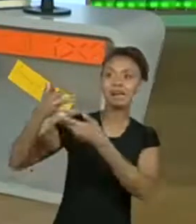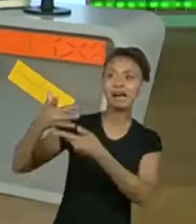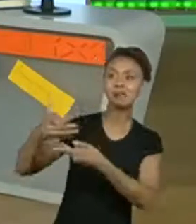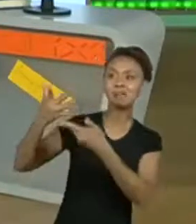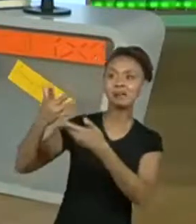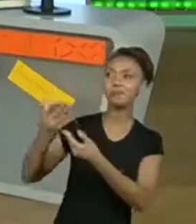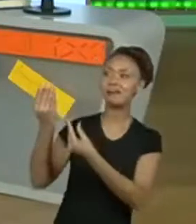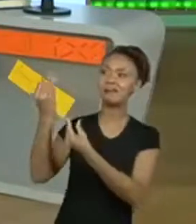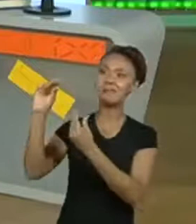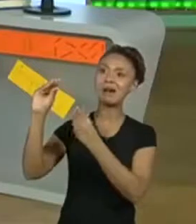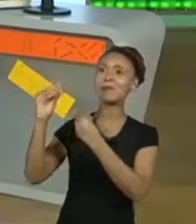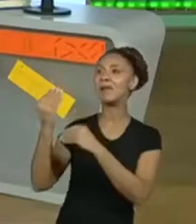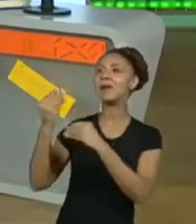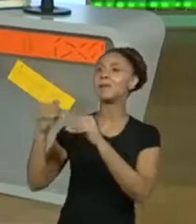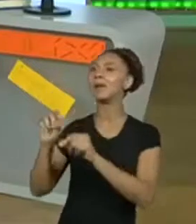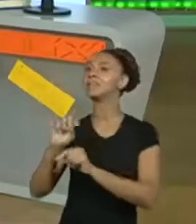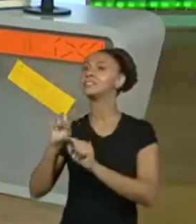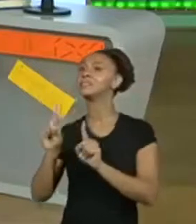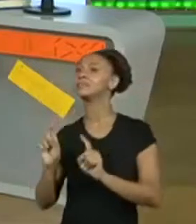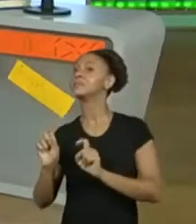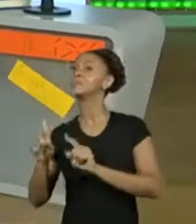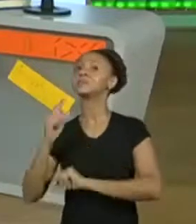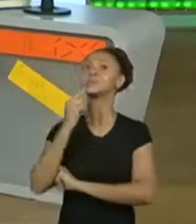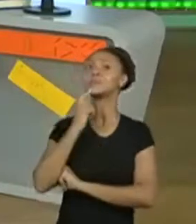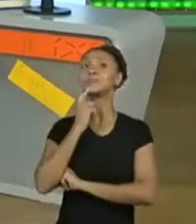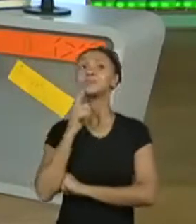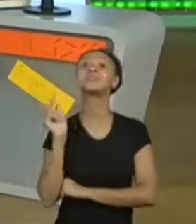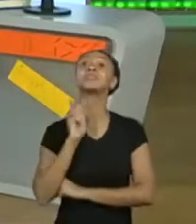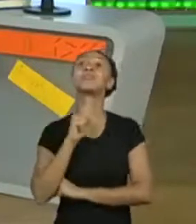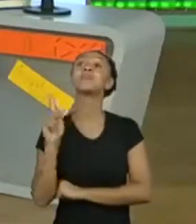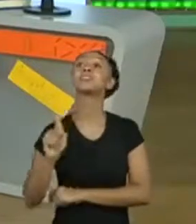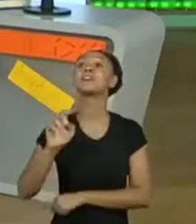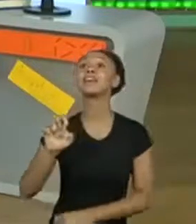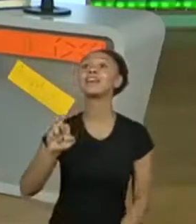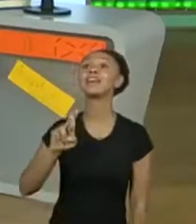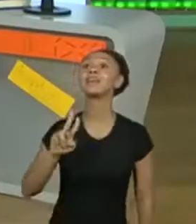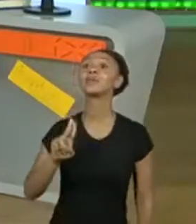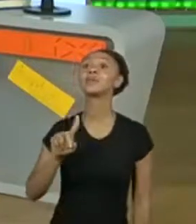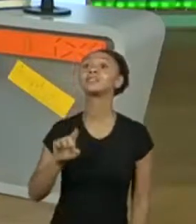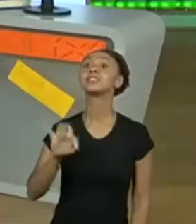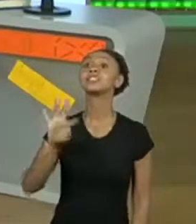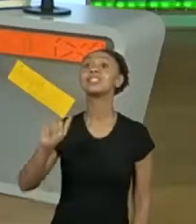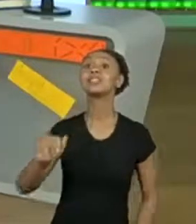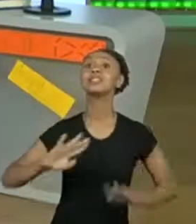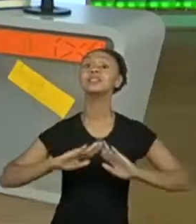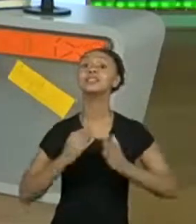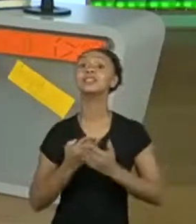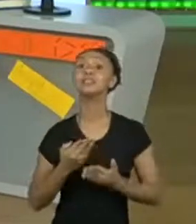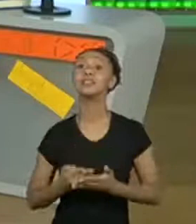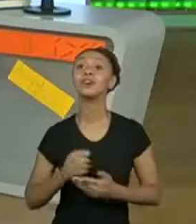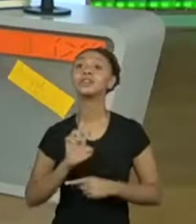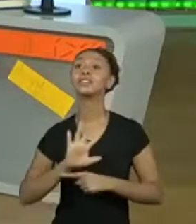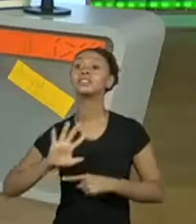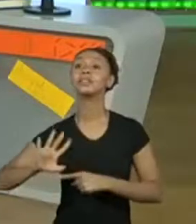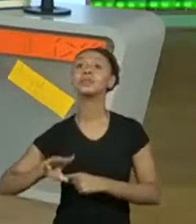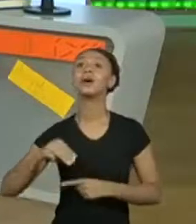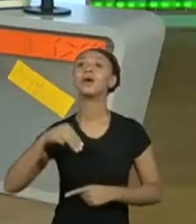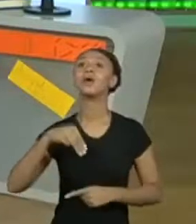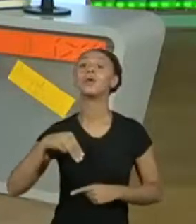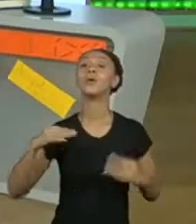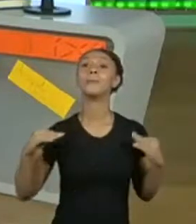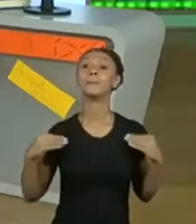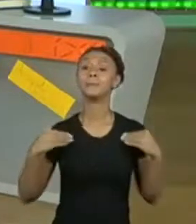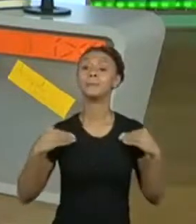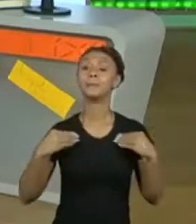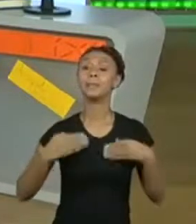falando, o que será? Ah, professora Elzita, Escola Estadual Ministro Oscar Dias Correia